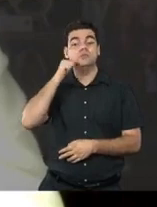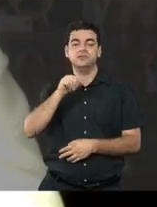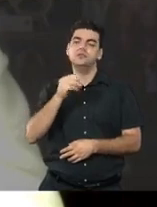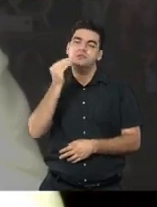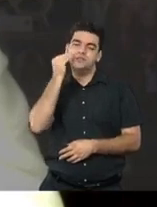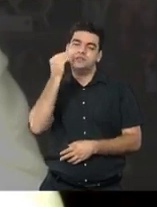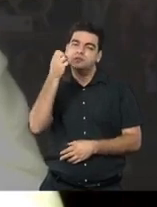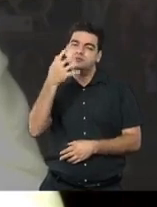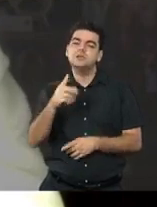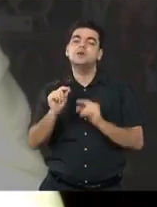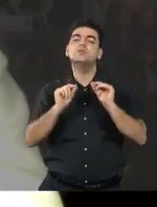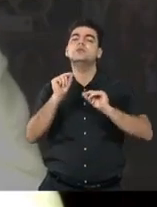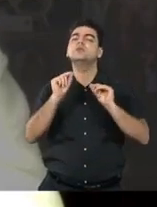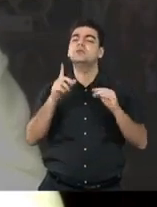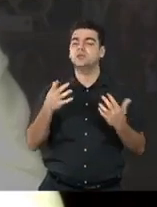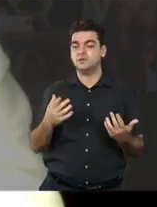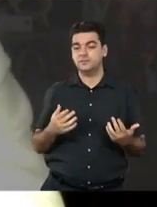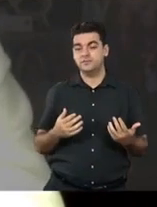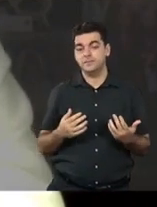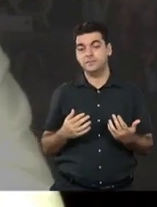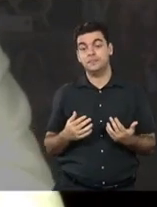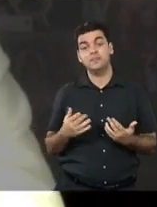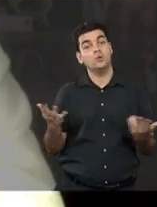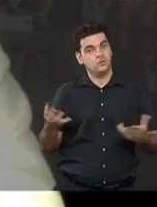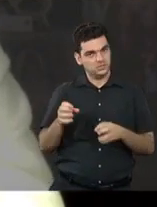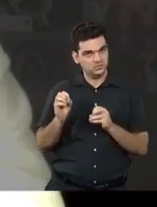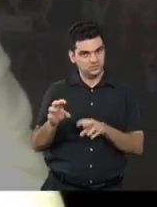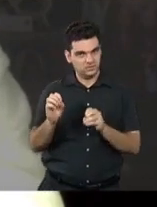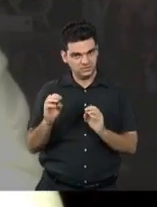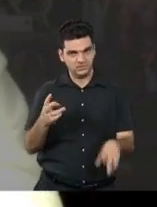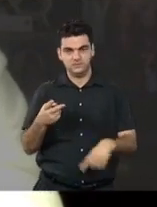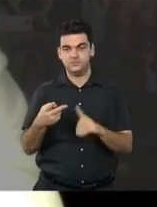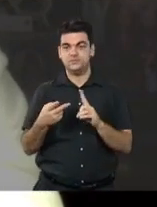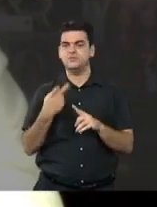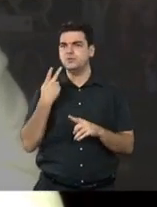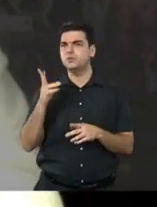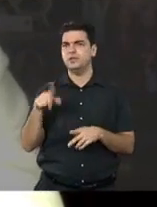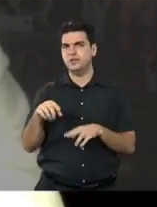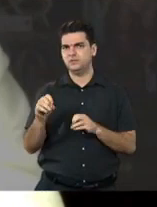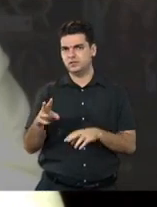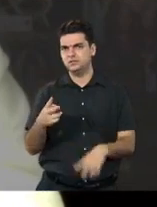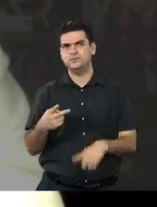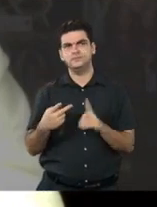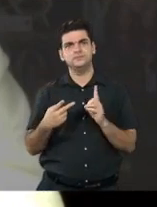pouquinho só rapidamente a fala delas. Educação, disseram aqui,